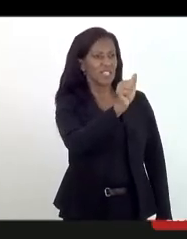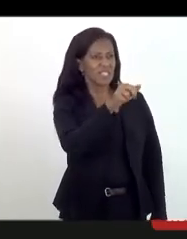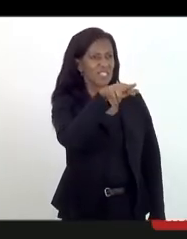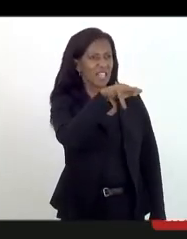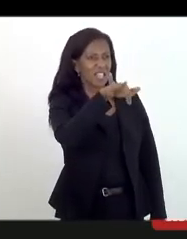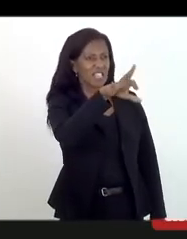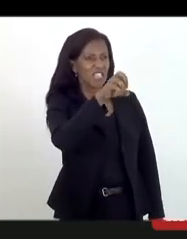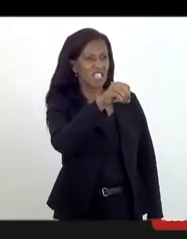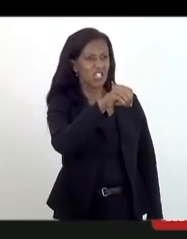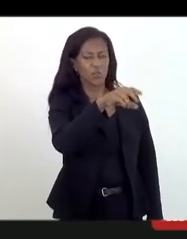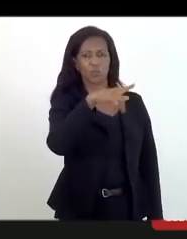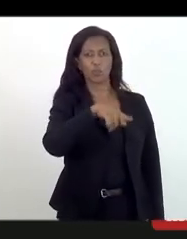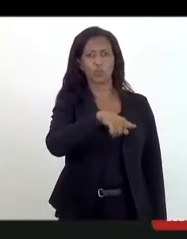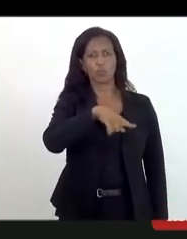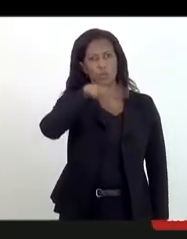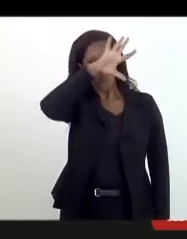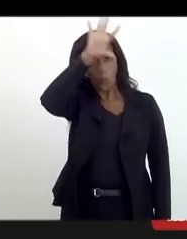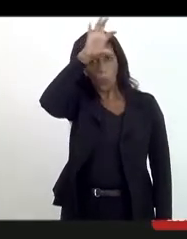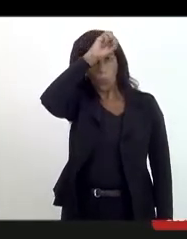macumbeiro.